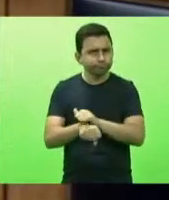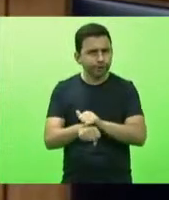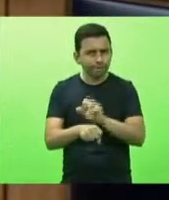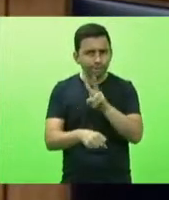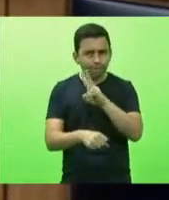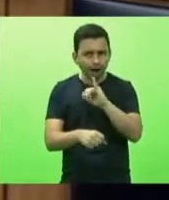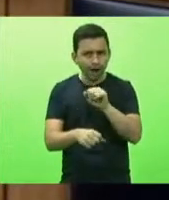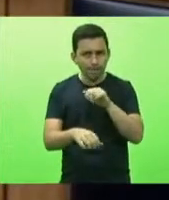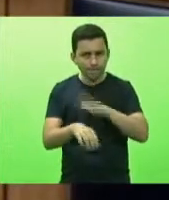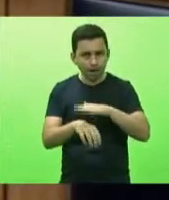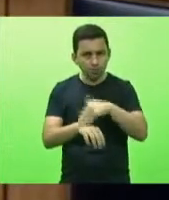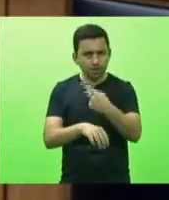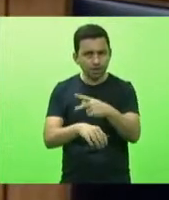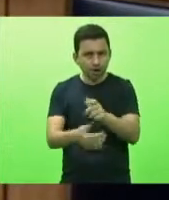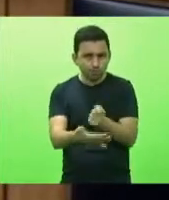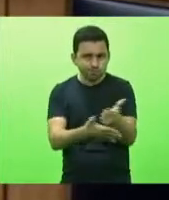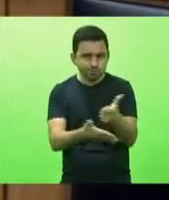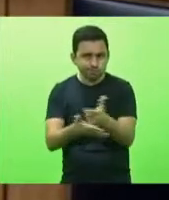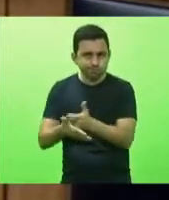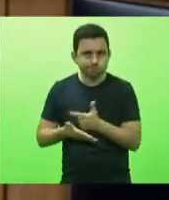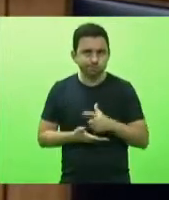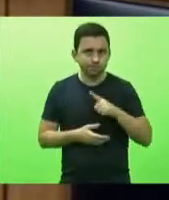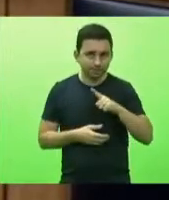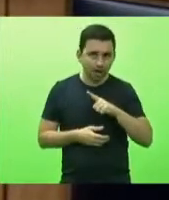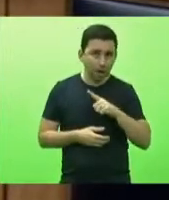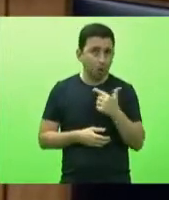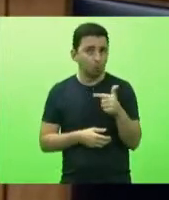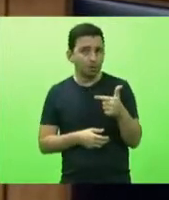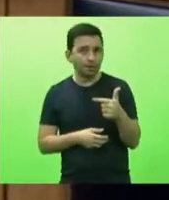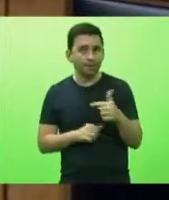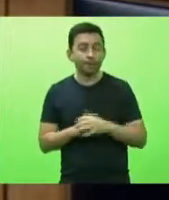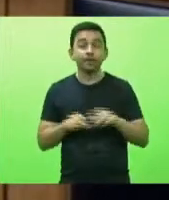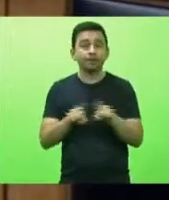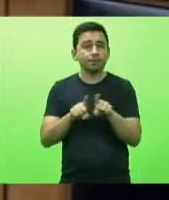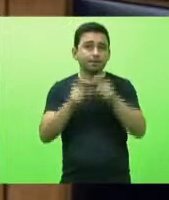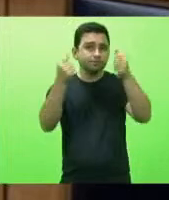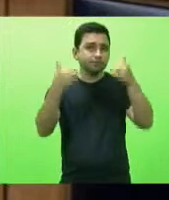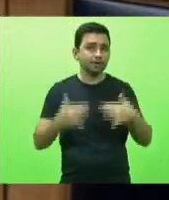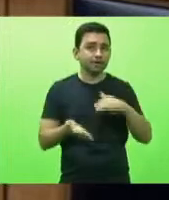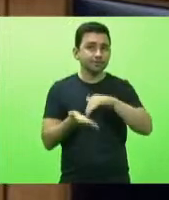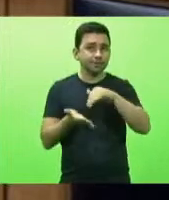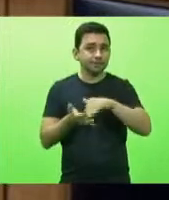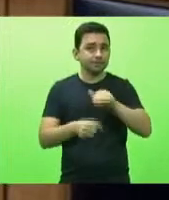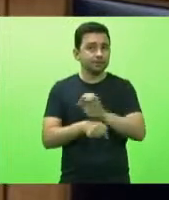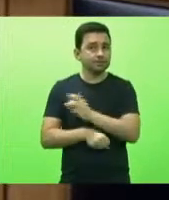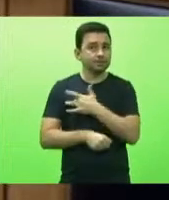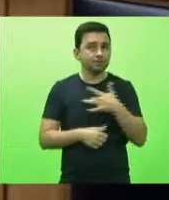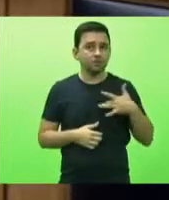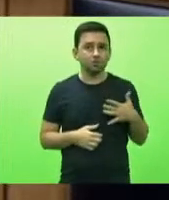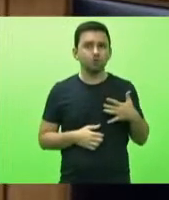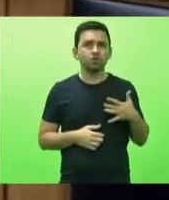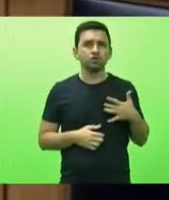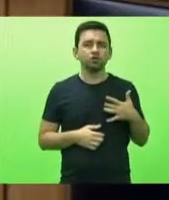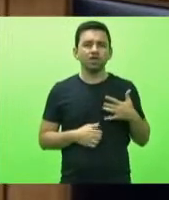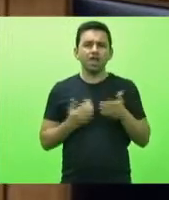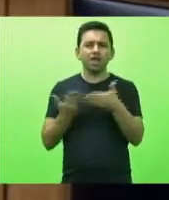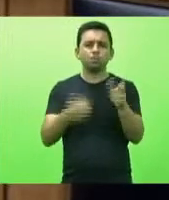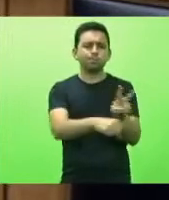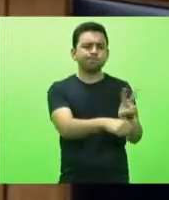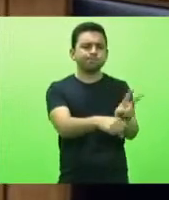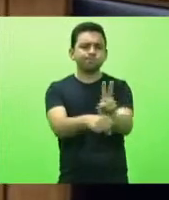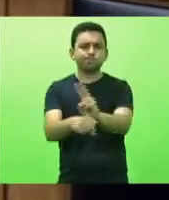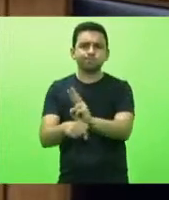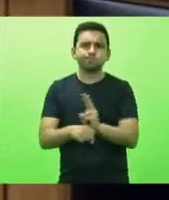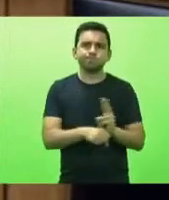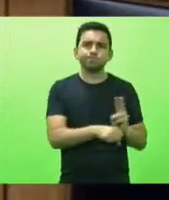próprio das vacinas e explicitar também como a Secretaria de Estado da Saúde está fiscalizando